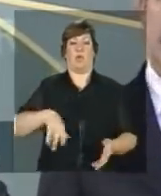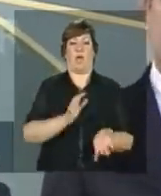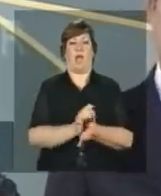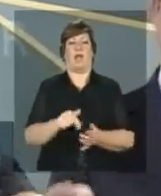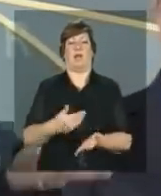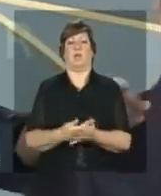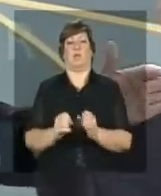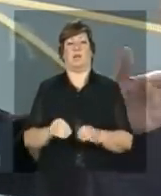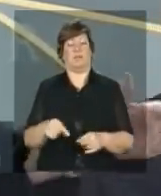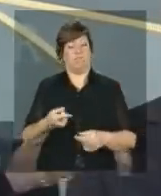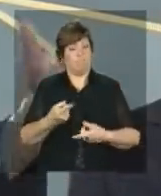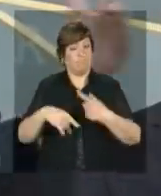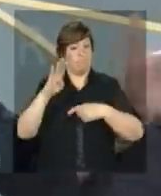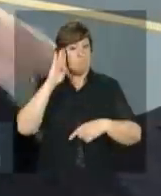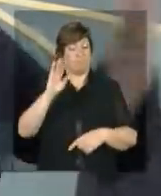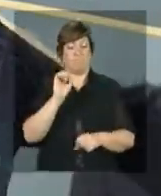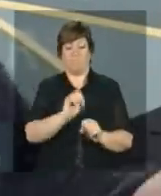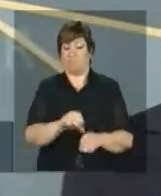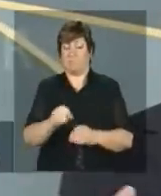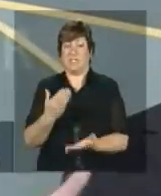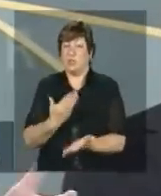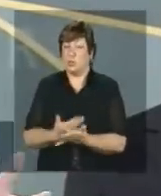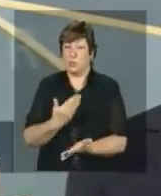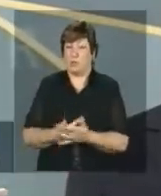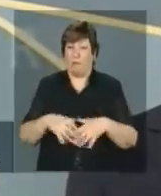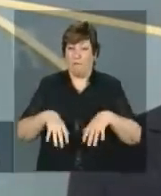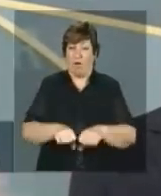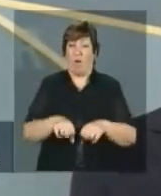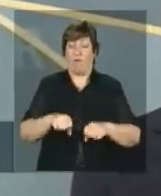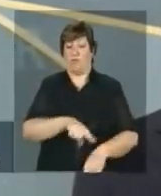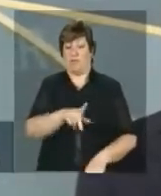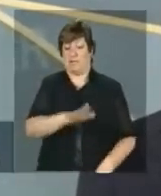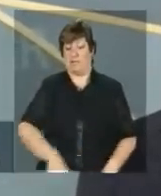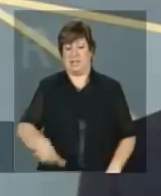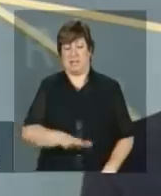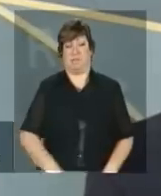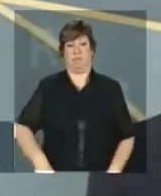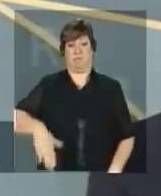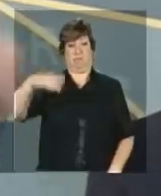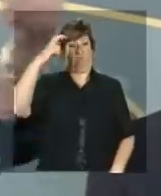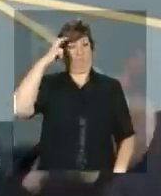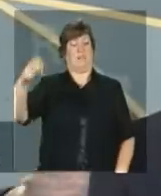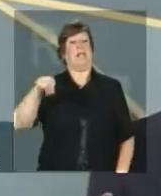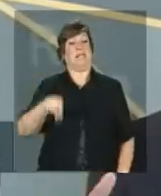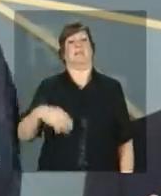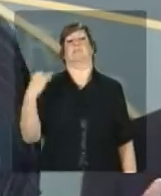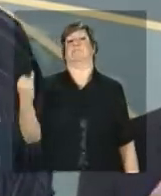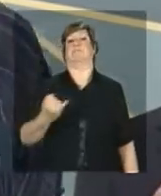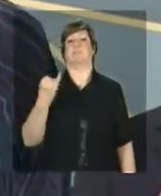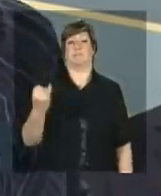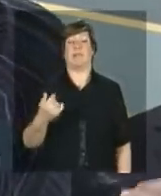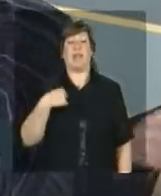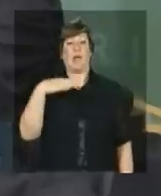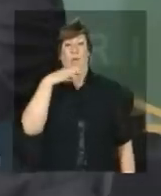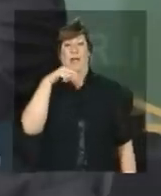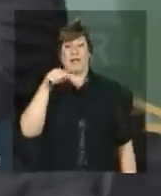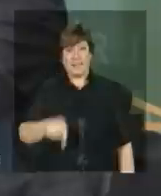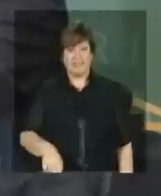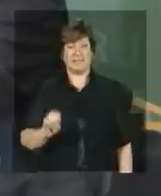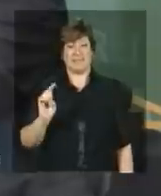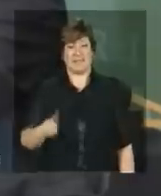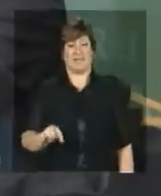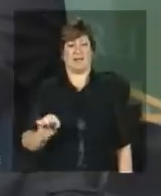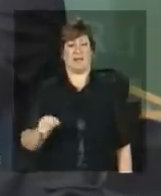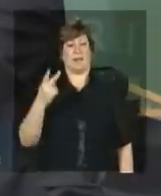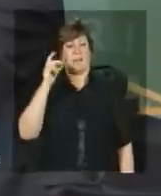da educação nós vamos ter de além muito além sempre além e eu acho que esse é o legado e para a